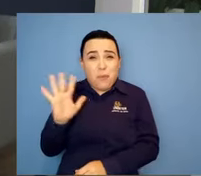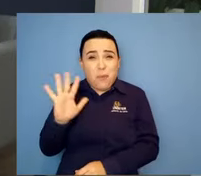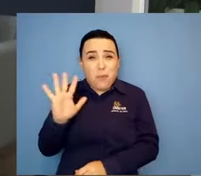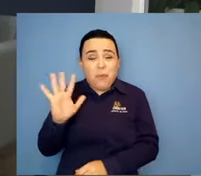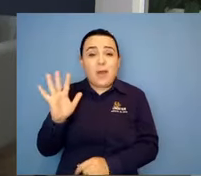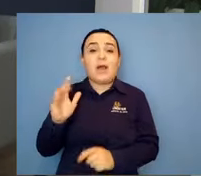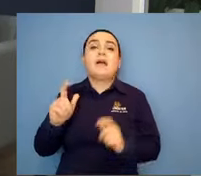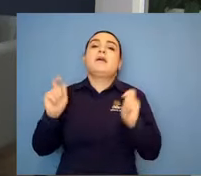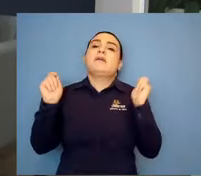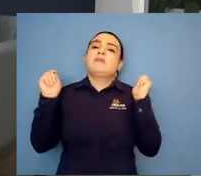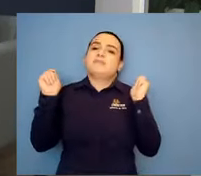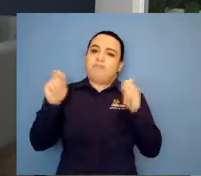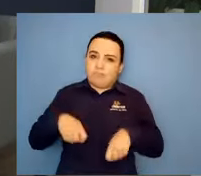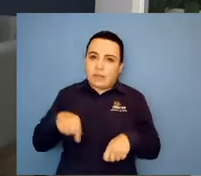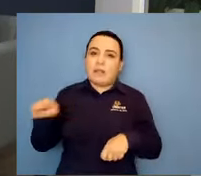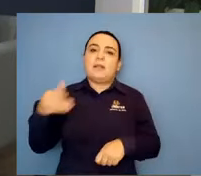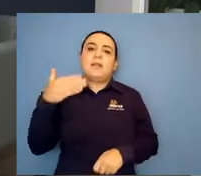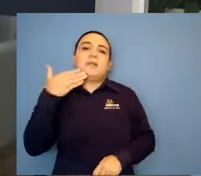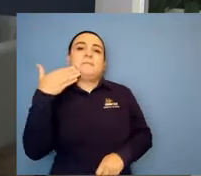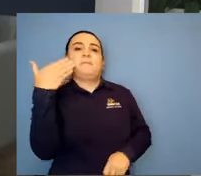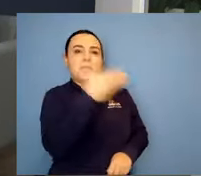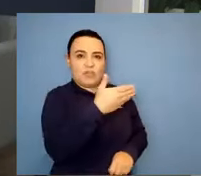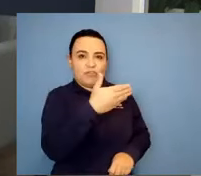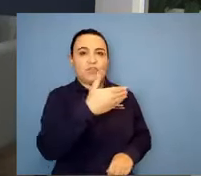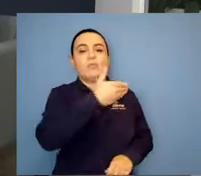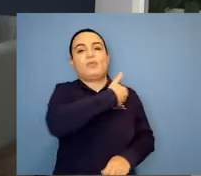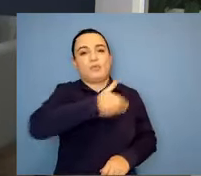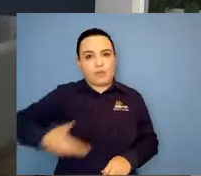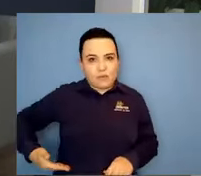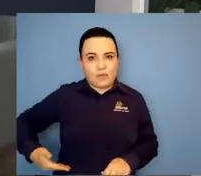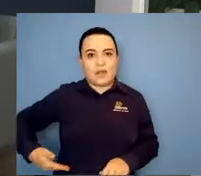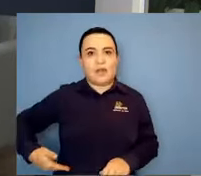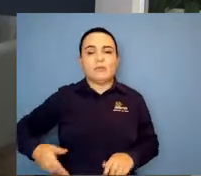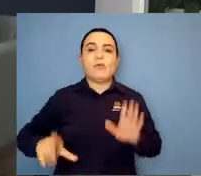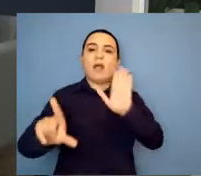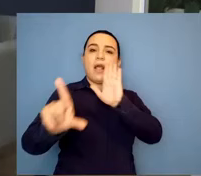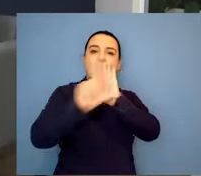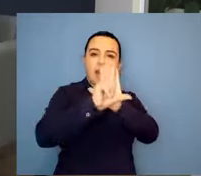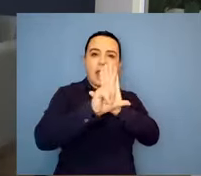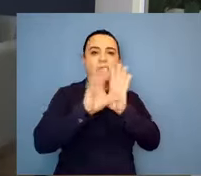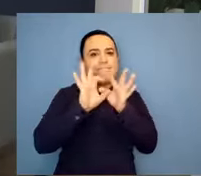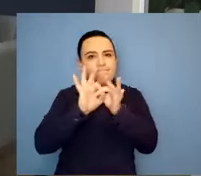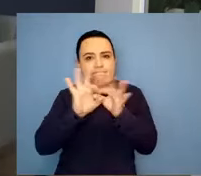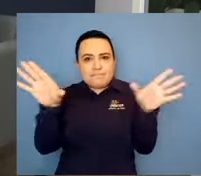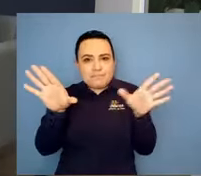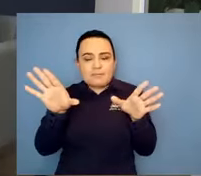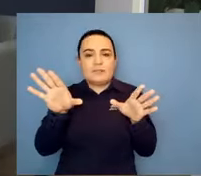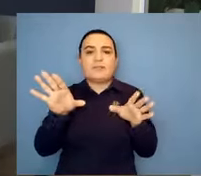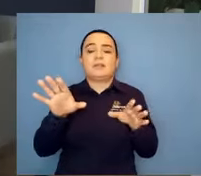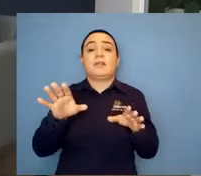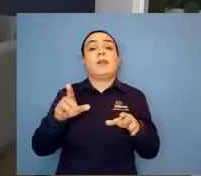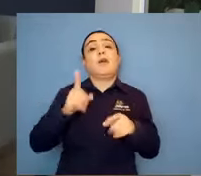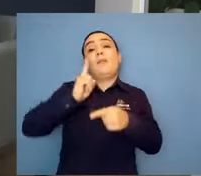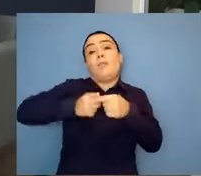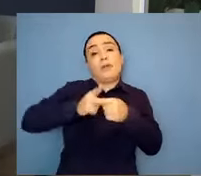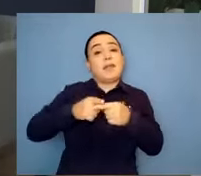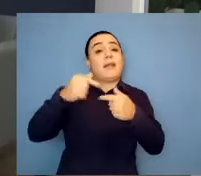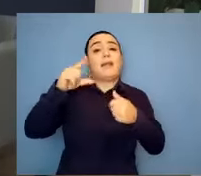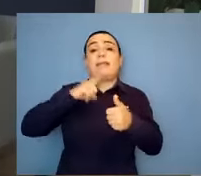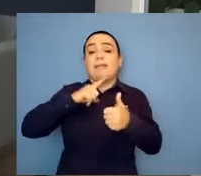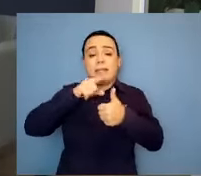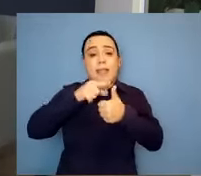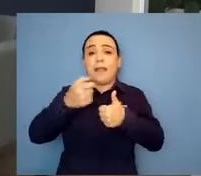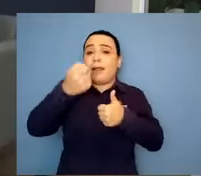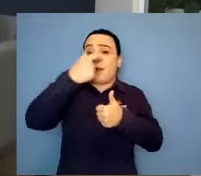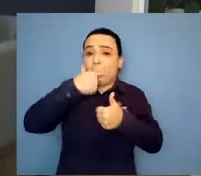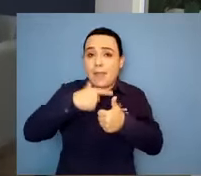receba o medicamento. E não é só medicamento. É ecoterapia, home care, né? Tudo isso. Tudo. pessoas não sabem